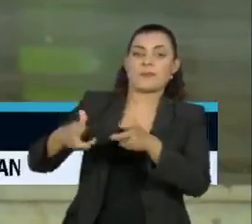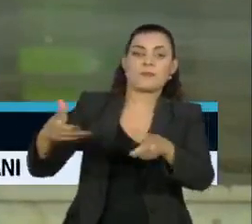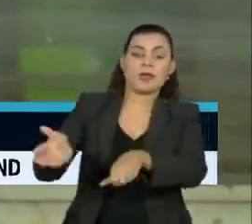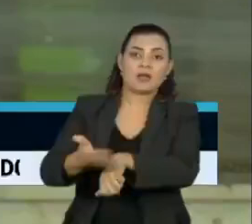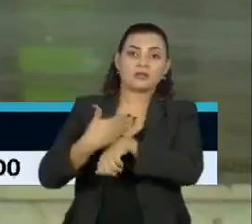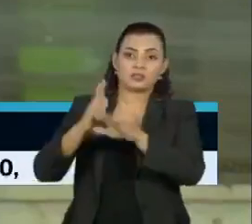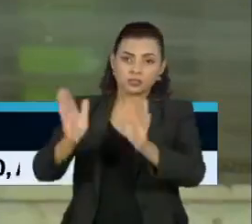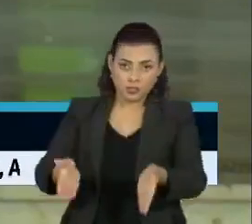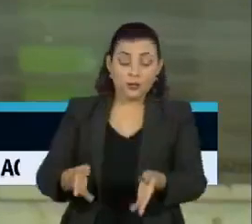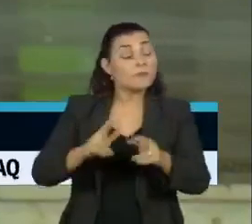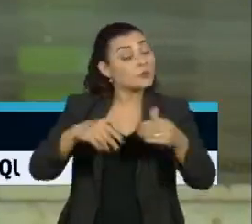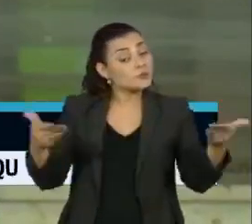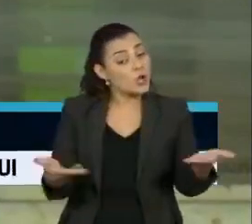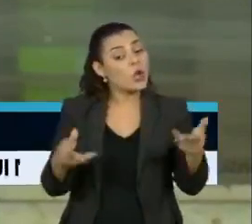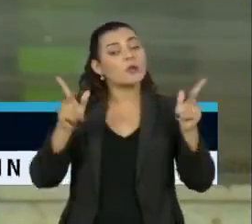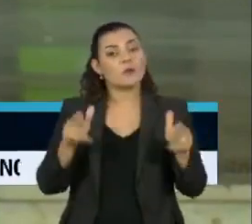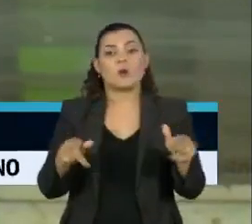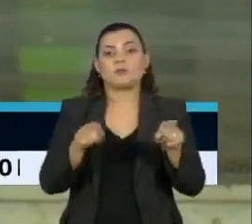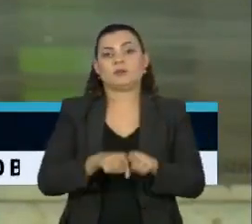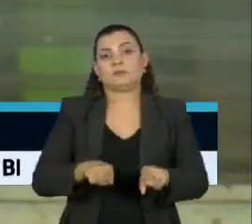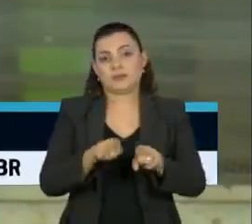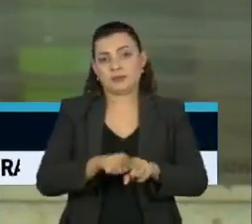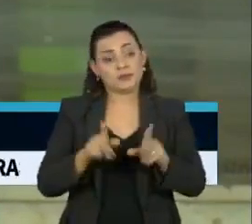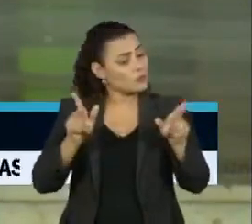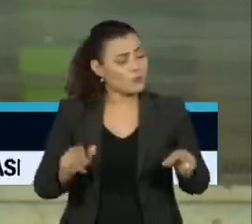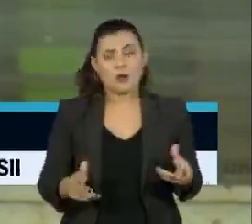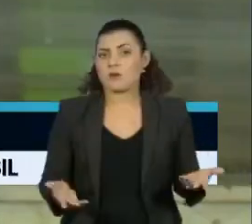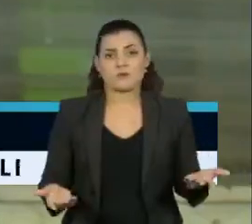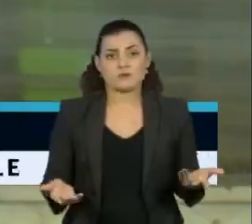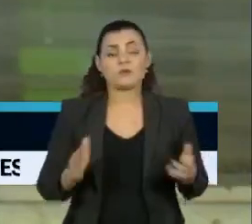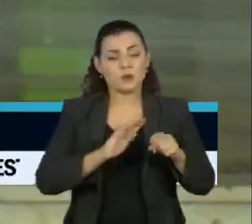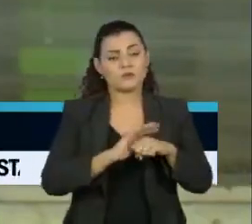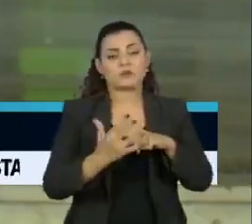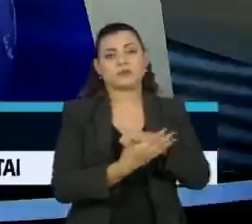não será diferente em relação à Covid-19. Obrigado. Obrigado. Obrigado.